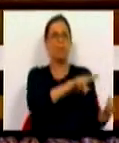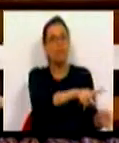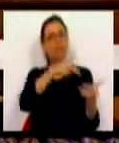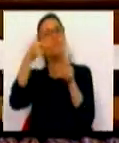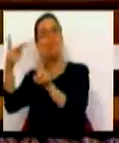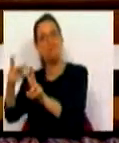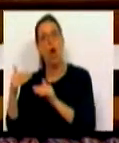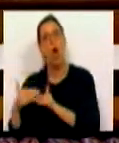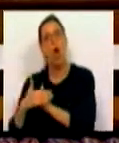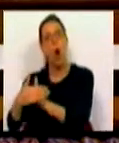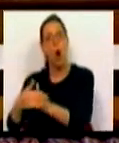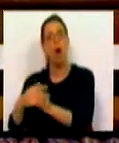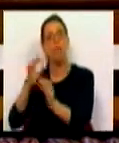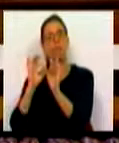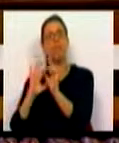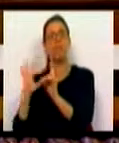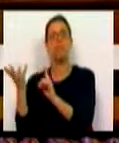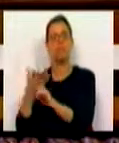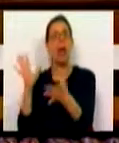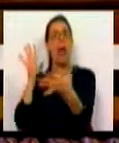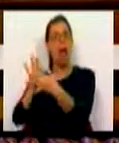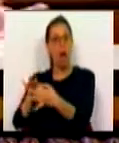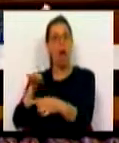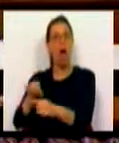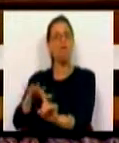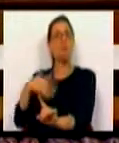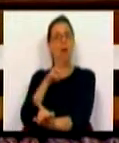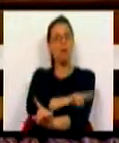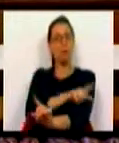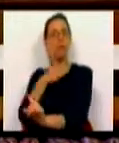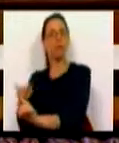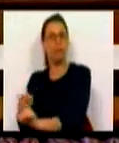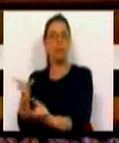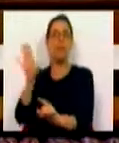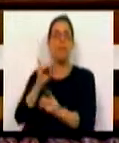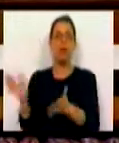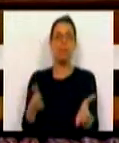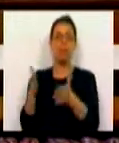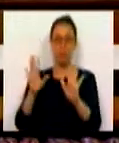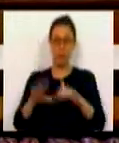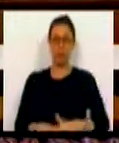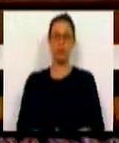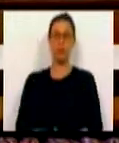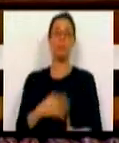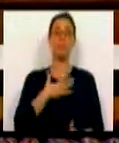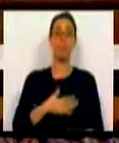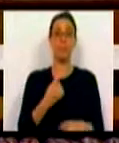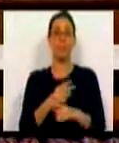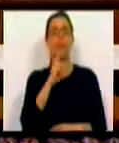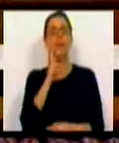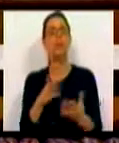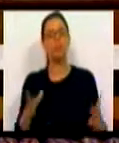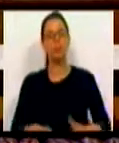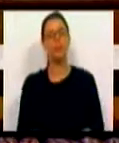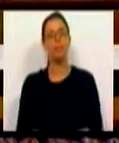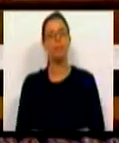áreas ordenadas, ecologicamente adequadas e, naturalmente, mais produtivas. Queremos também responder